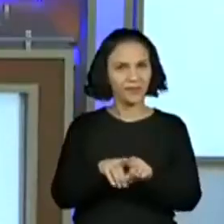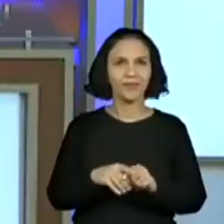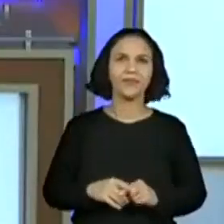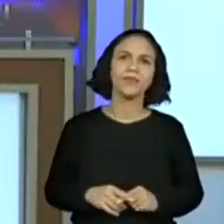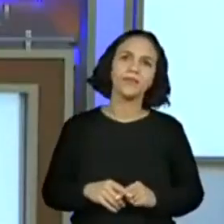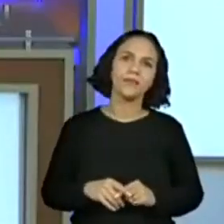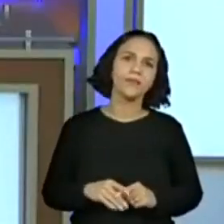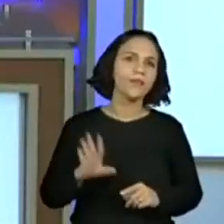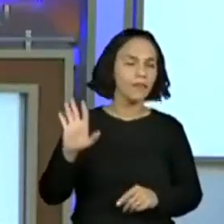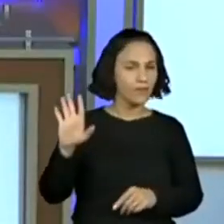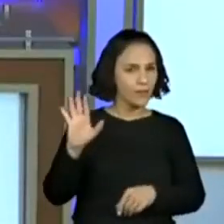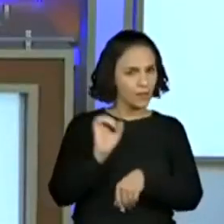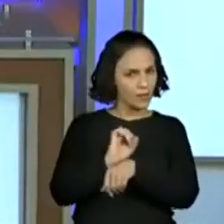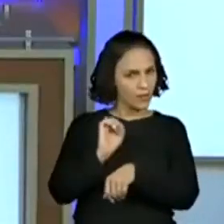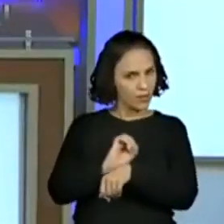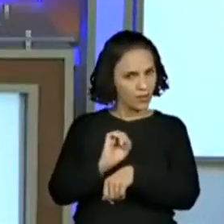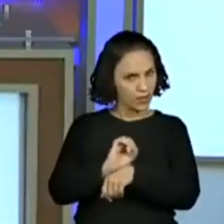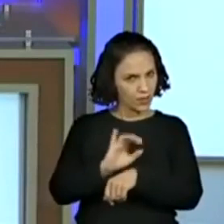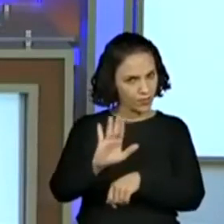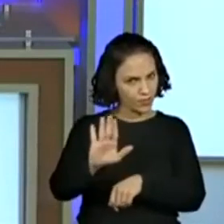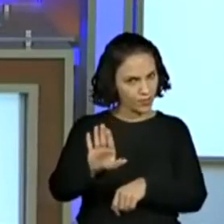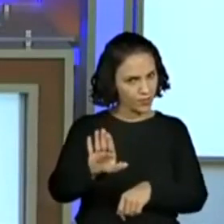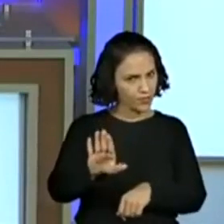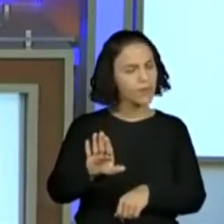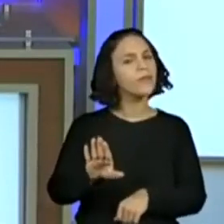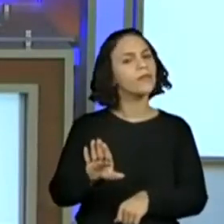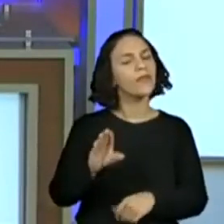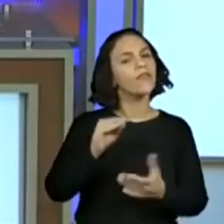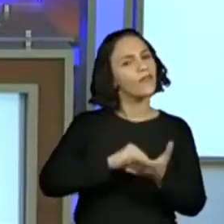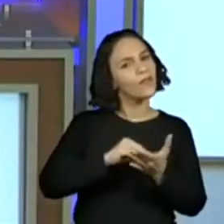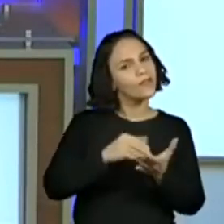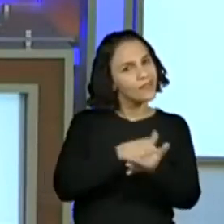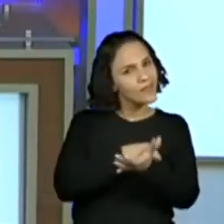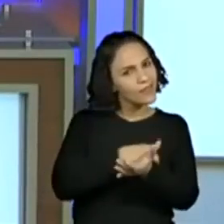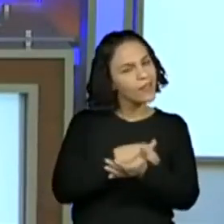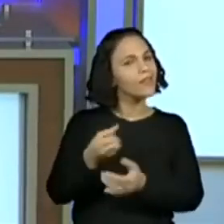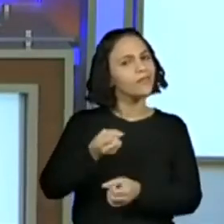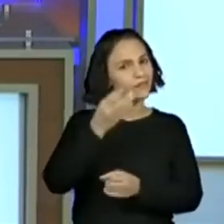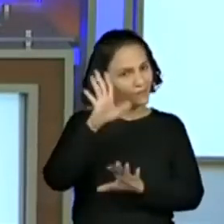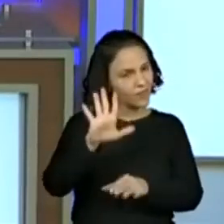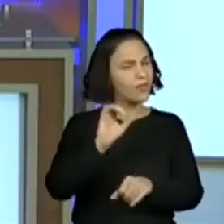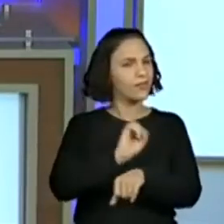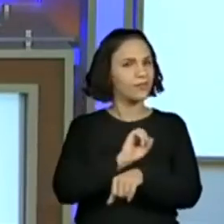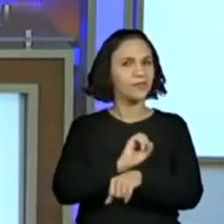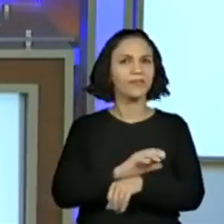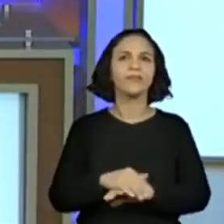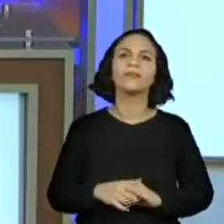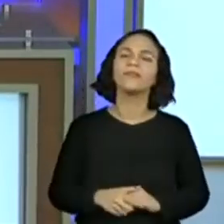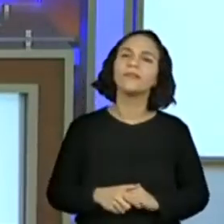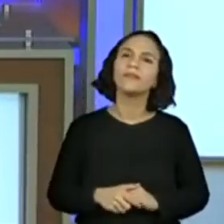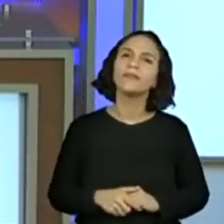mas calma, ainda não terminou. Aí vem um segredinho ainda que eu vou passar para vocês sobre perímetro.